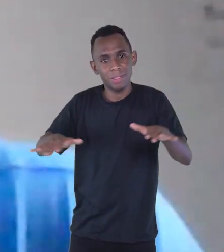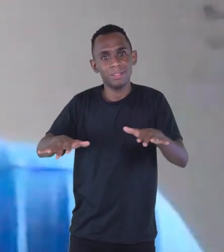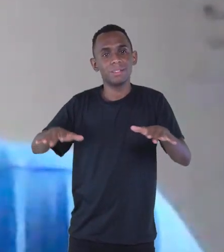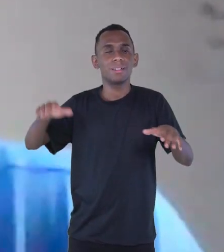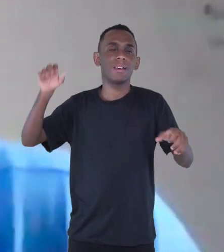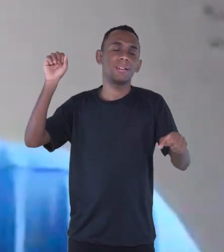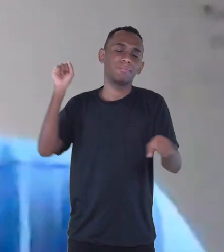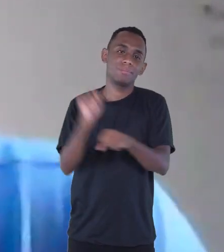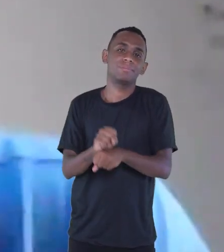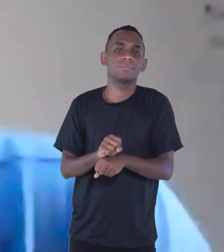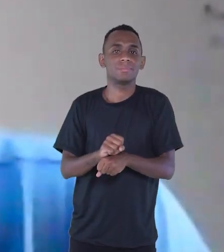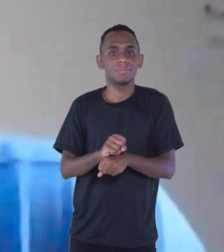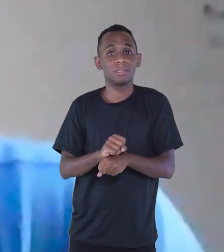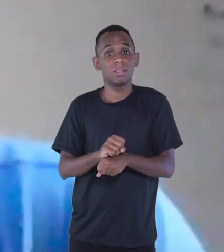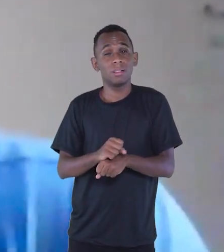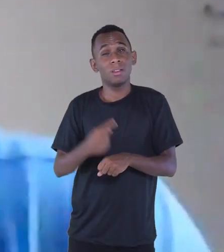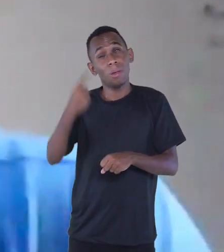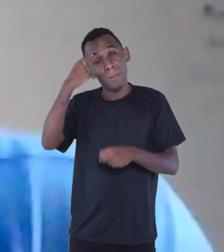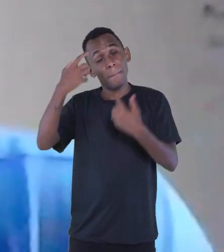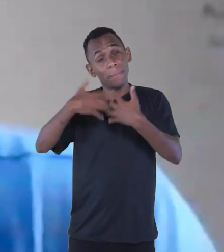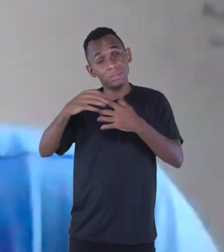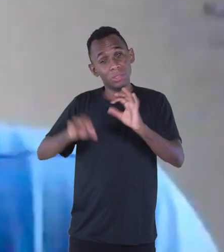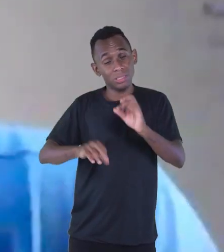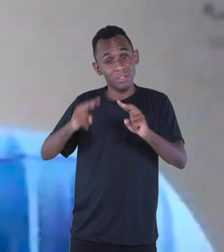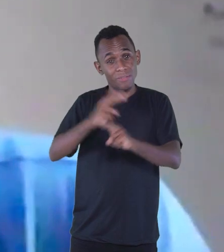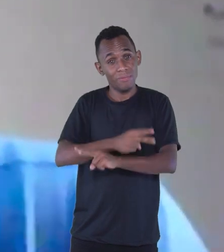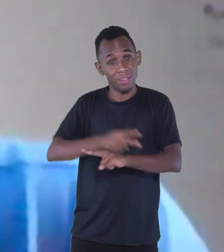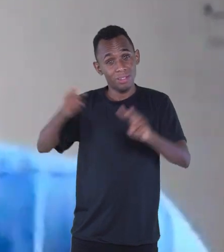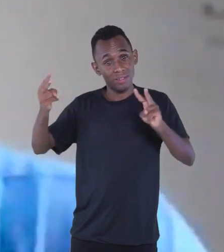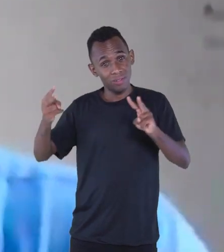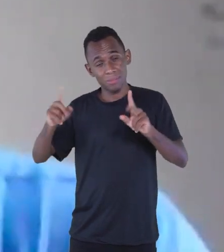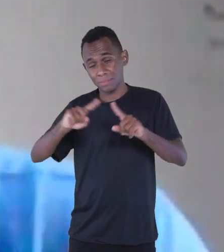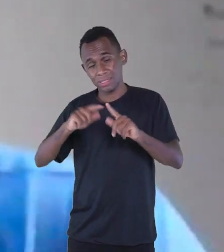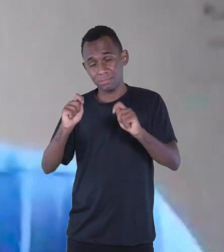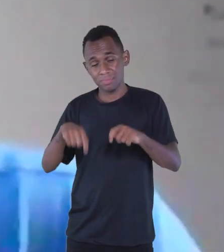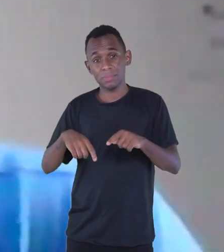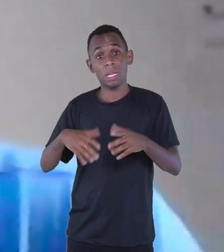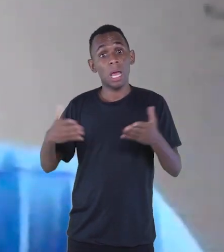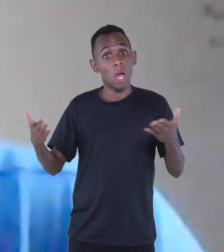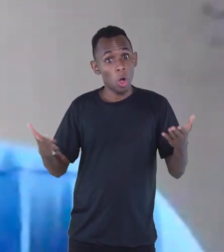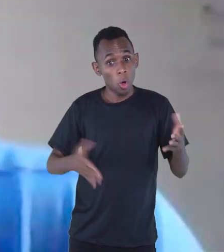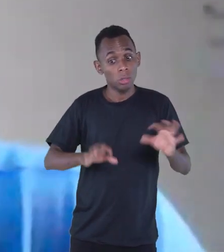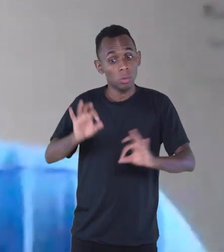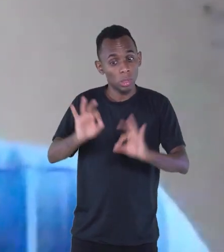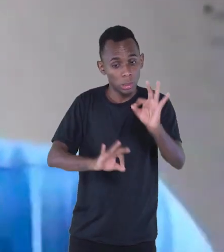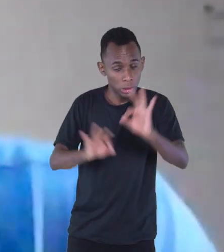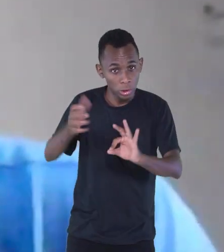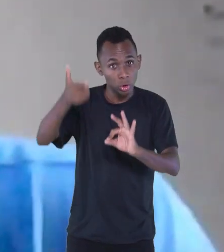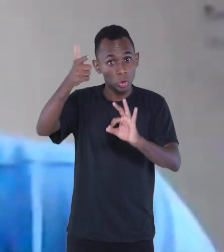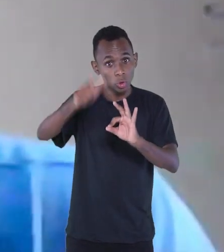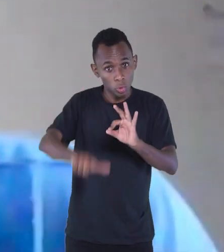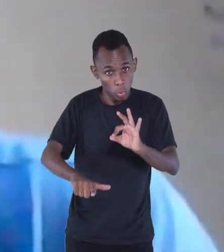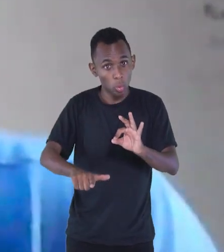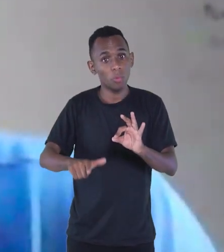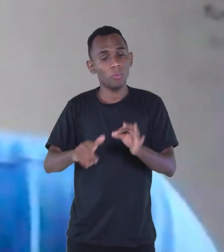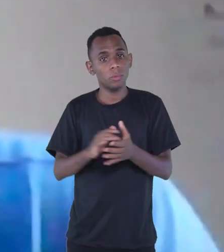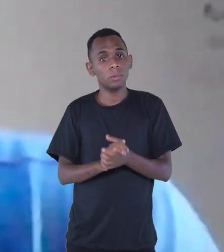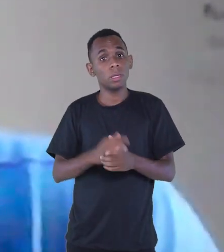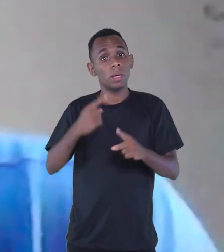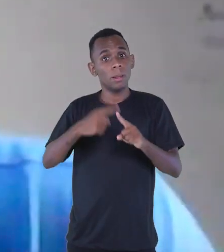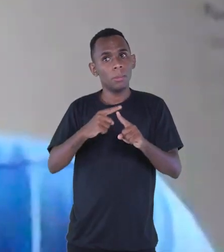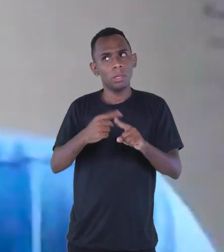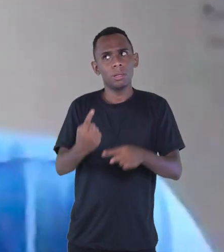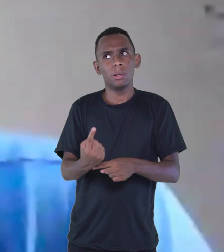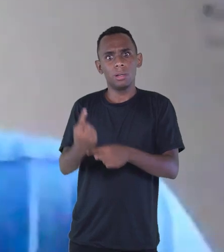de forma remota, agora a gente pode começar a pensar em voltar porque até um dia desse os alunos não